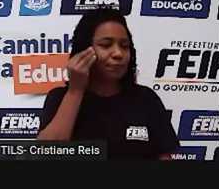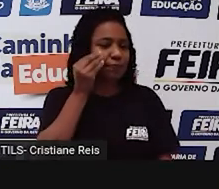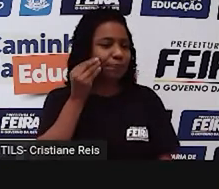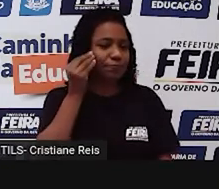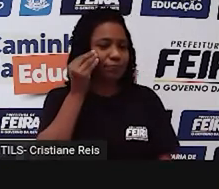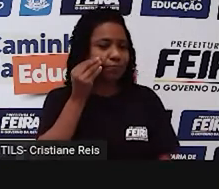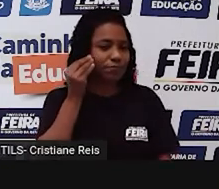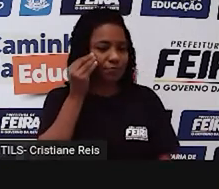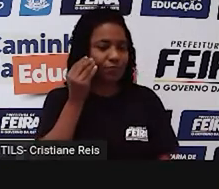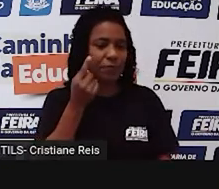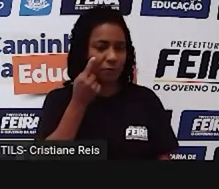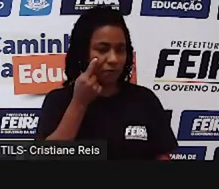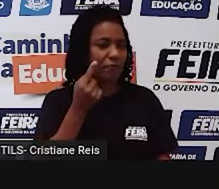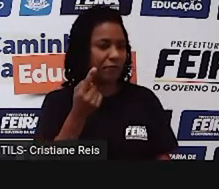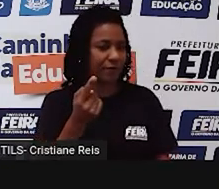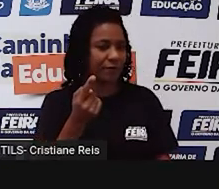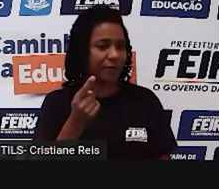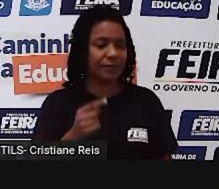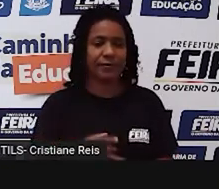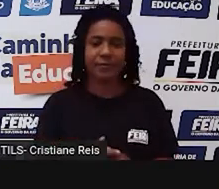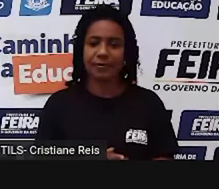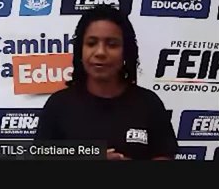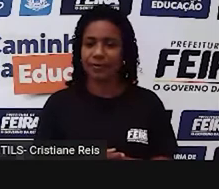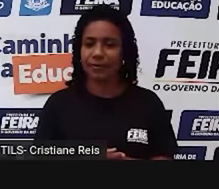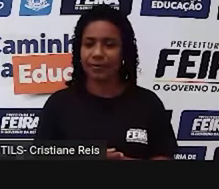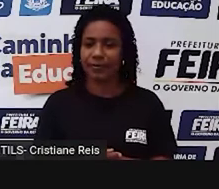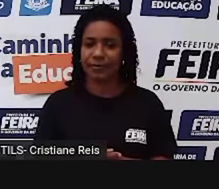a moment, please. Number.